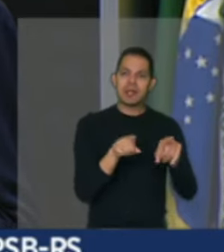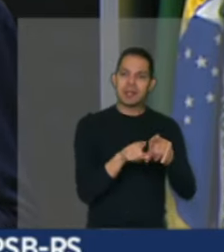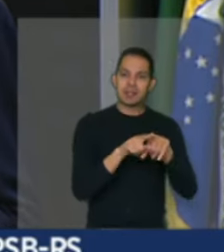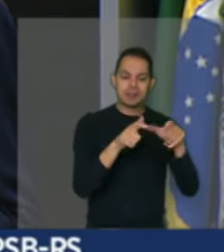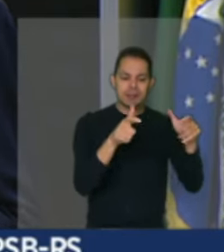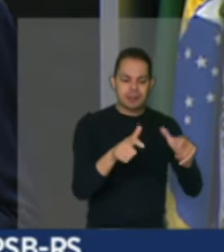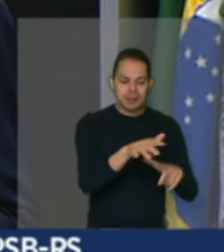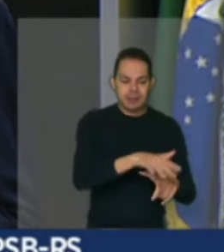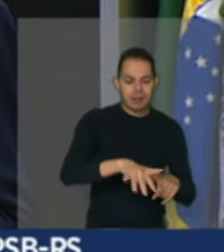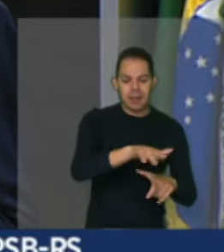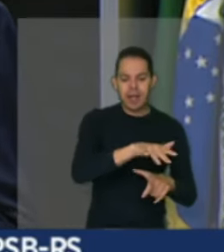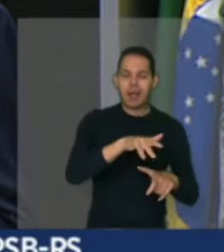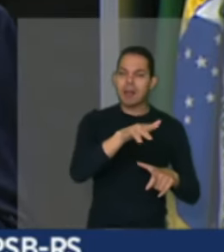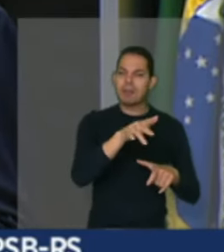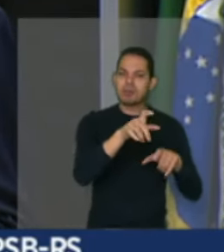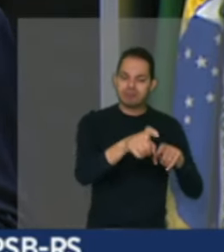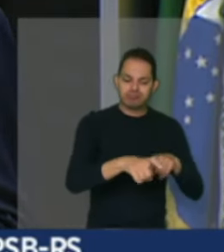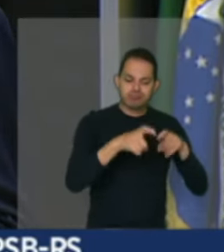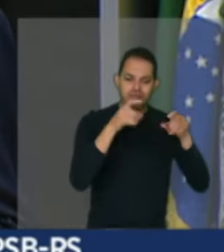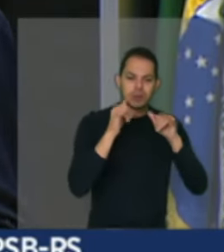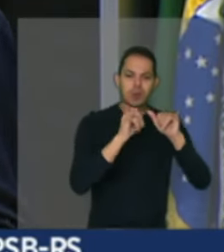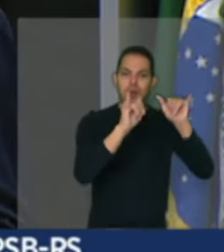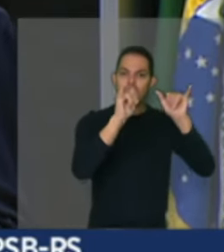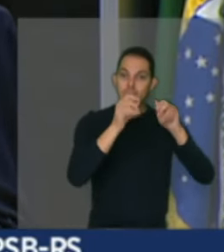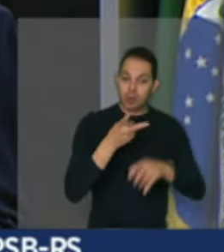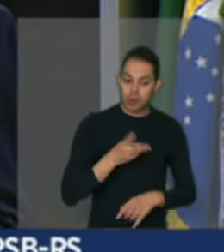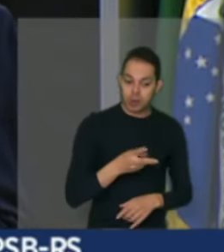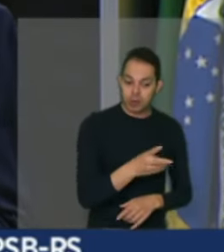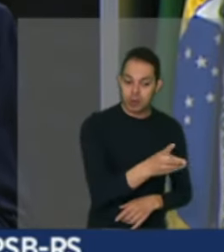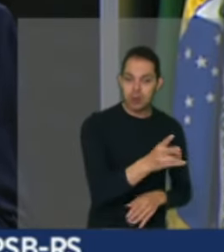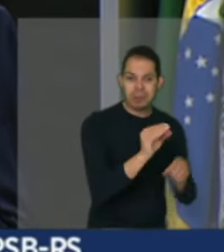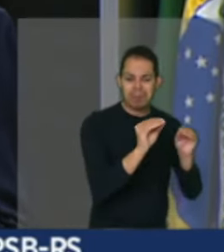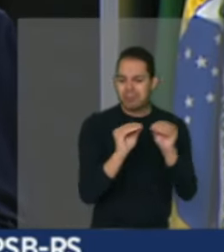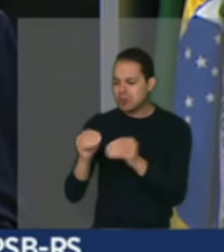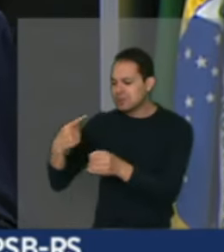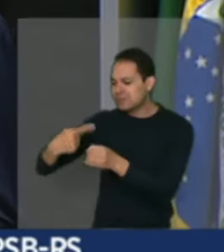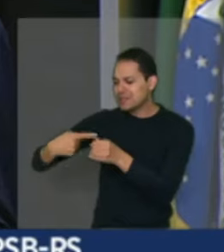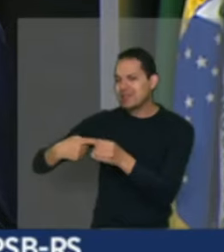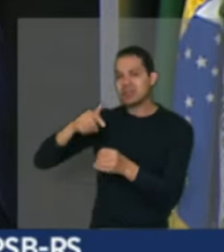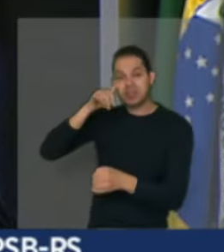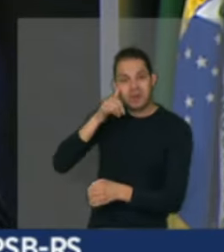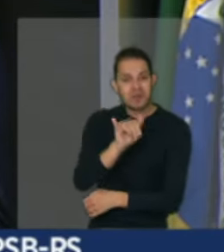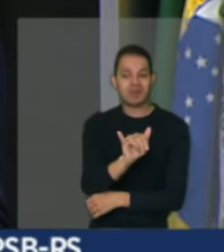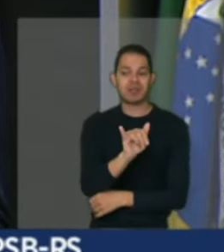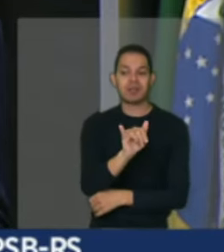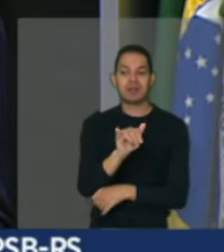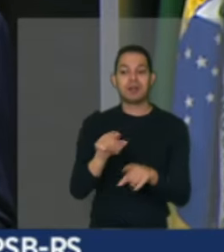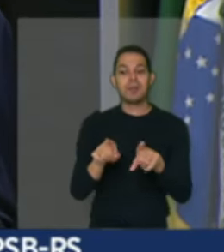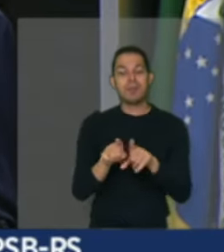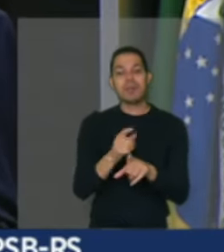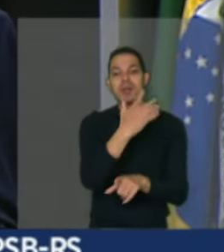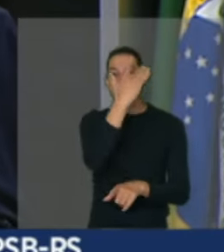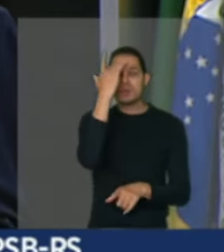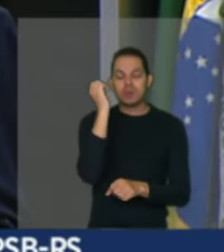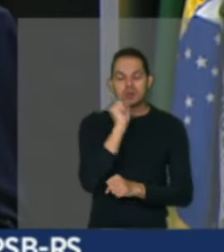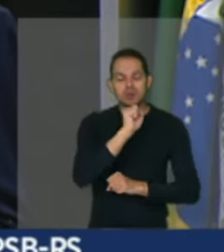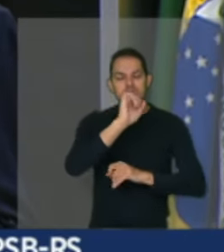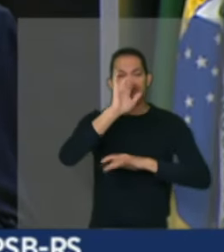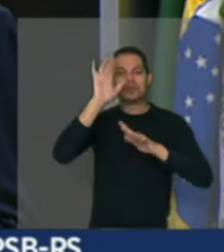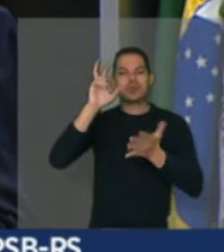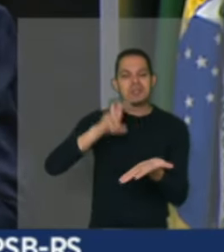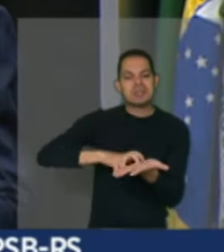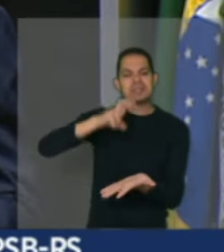pessoas. Precisamos de gente que vai levantar cedo, que vai colocar a semente à terra, cuidar da criação,